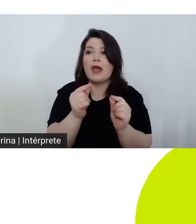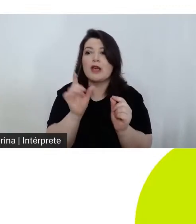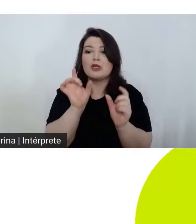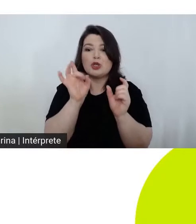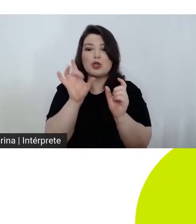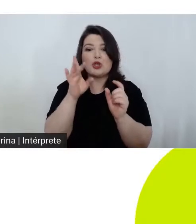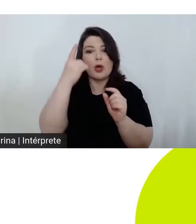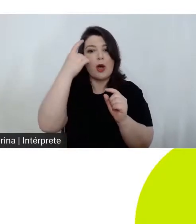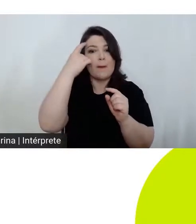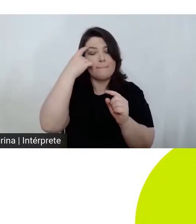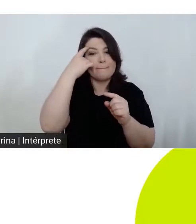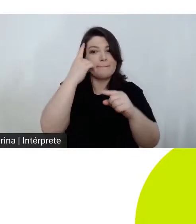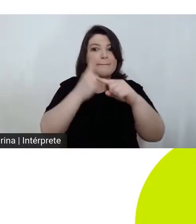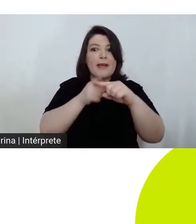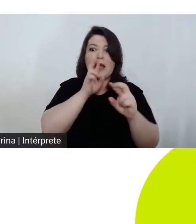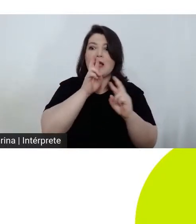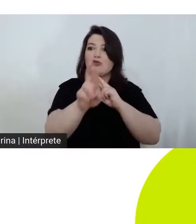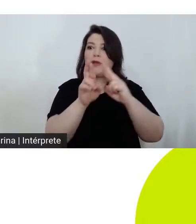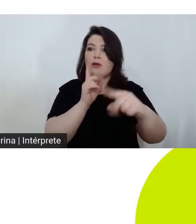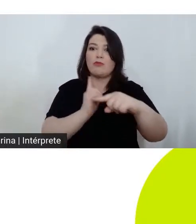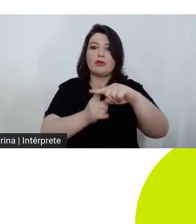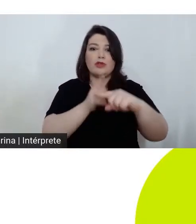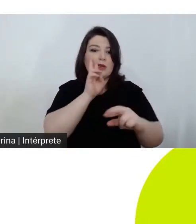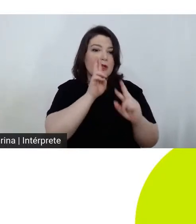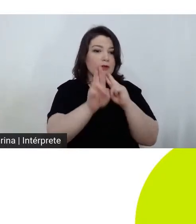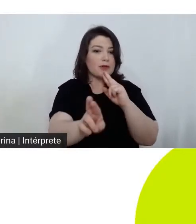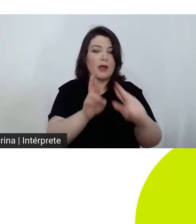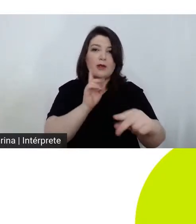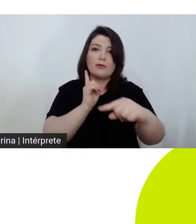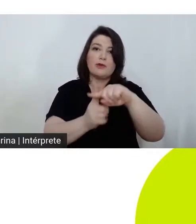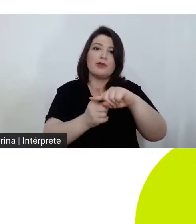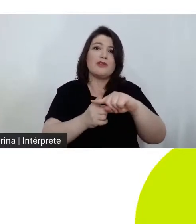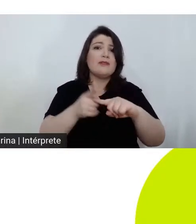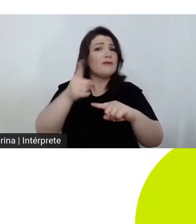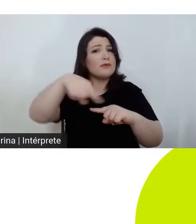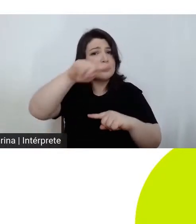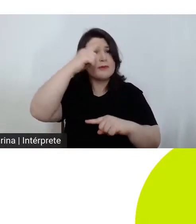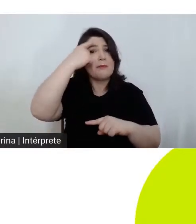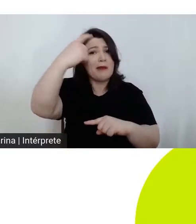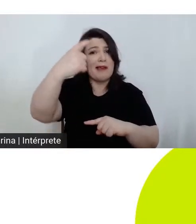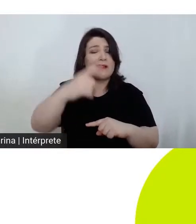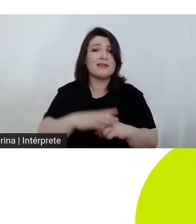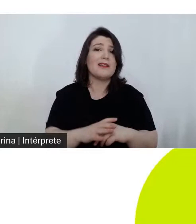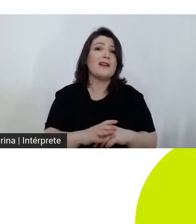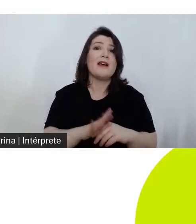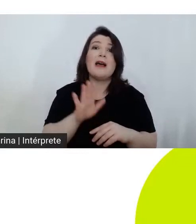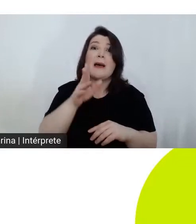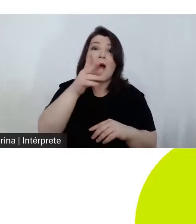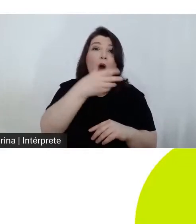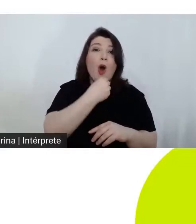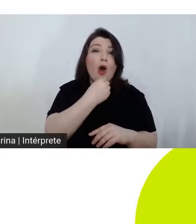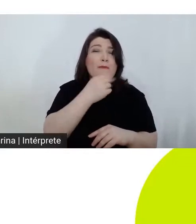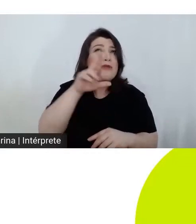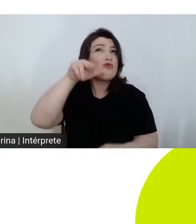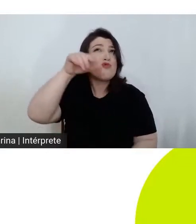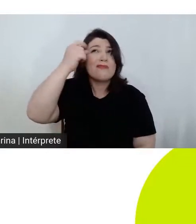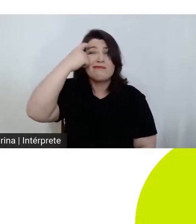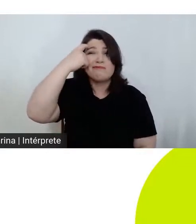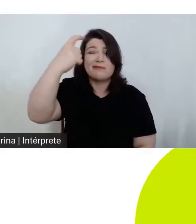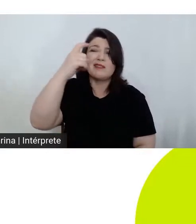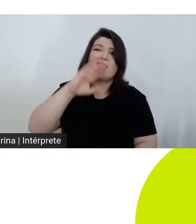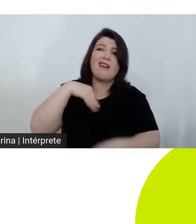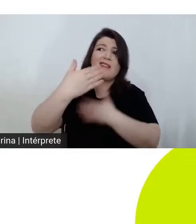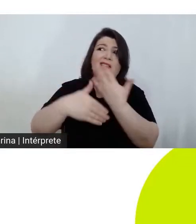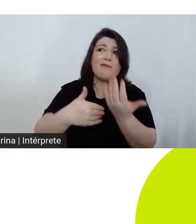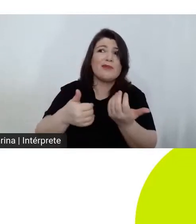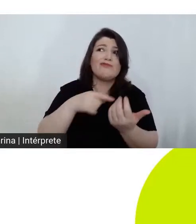ou seja nunca há um questionamento de que os resultados podem ser resultados desastrosos isto aconteceu por